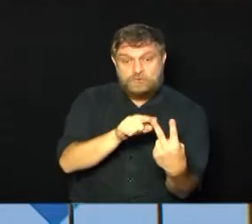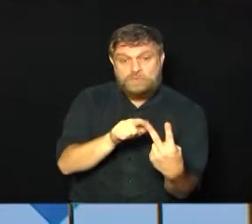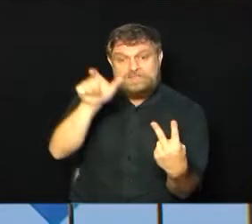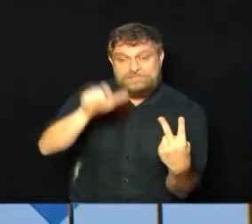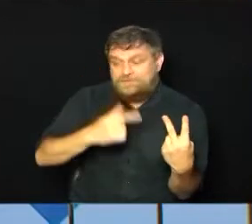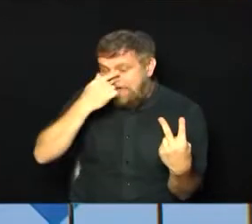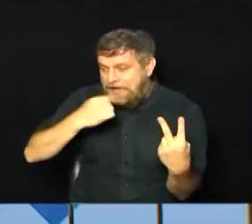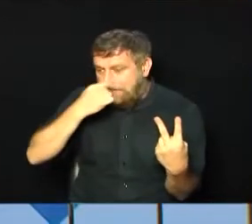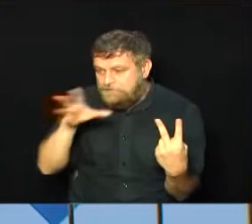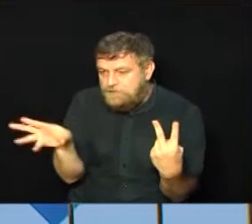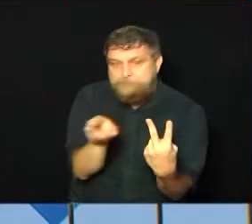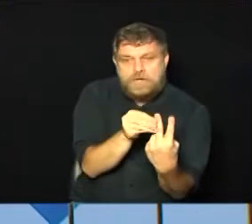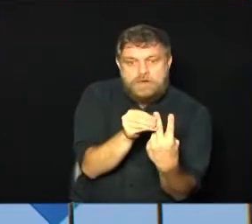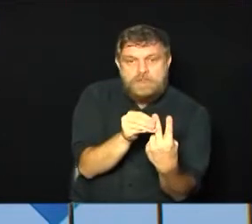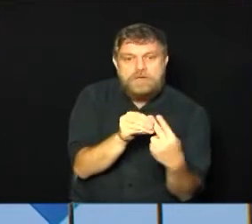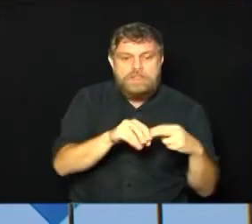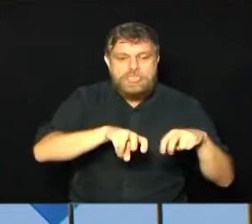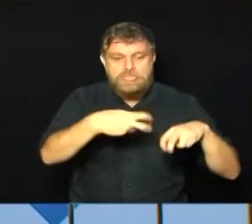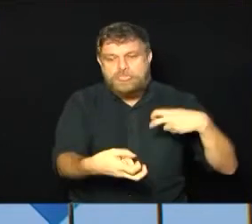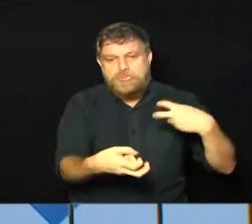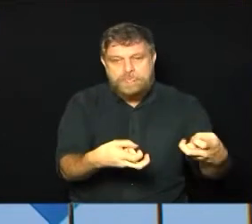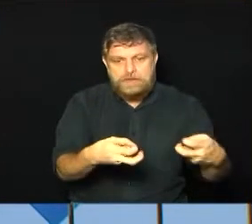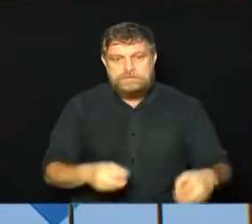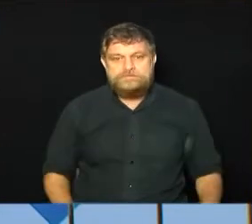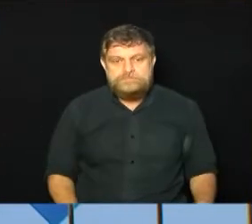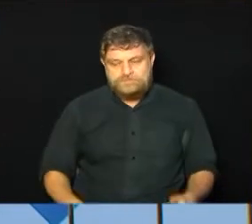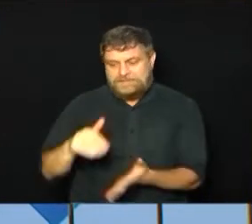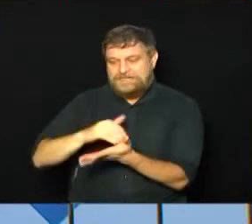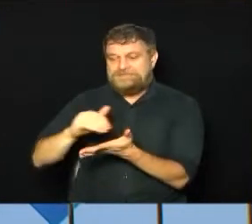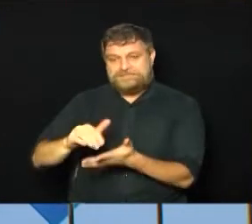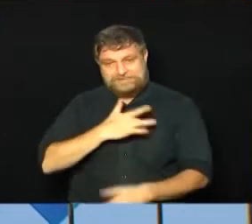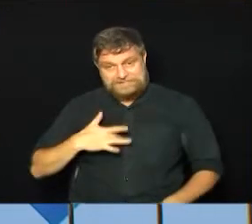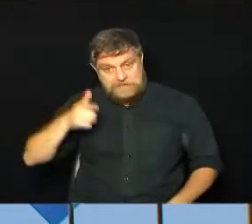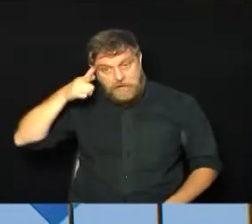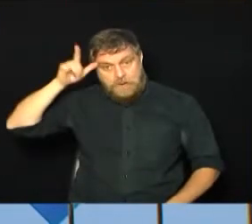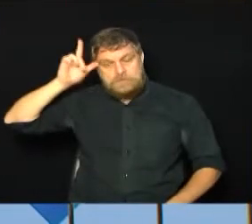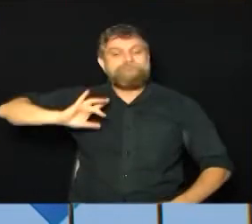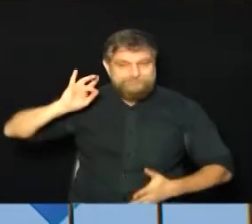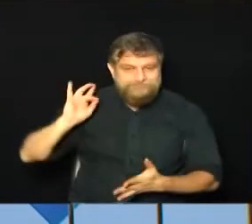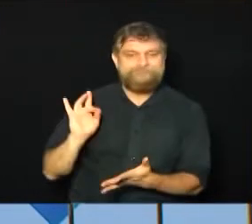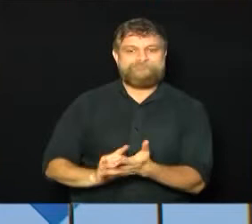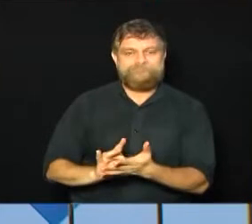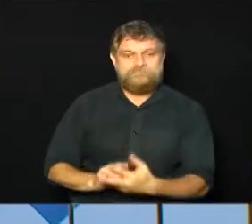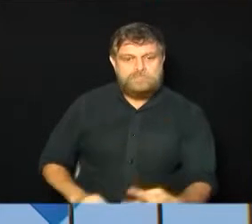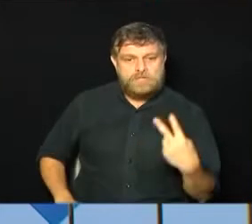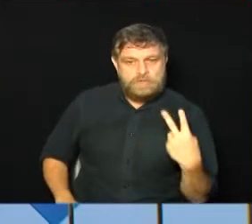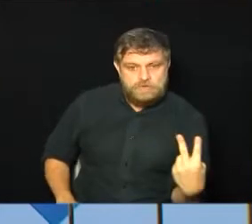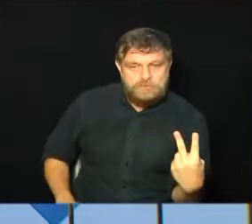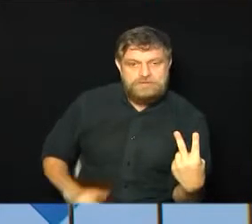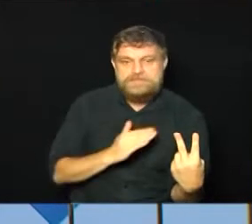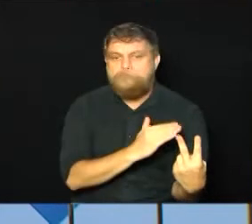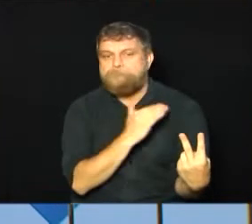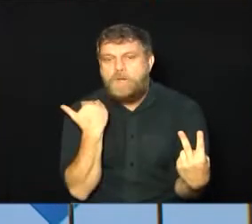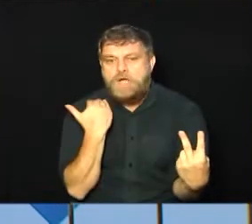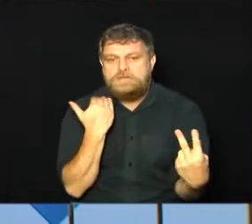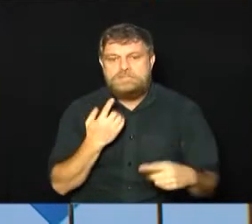Essa notícia foi dada ontem pela Secretaria de Saúde aqui de Campinas, que confirmou essas duas mortes causadas